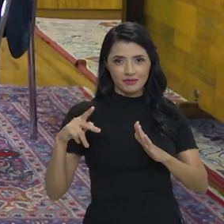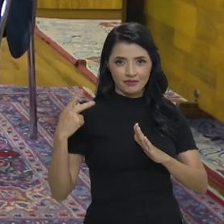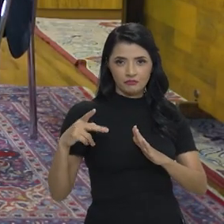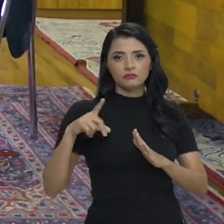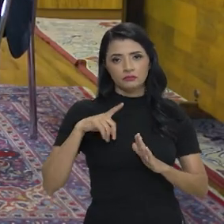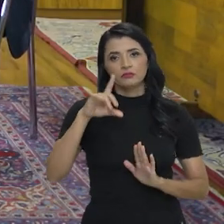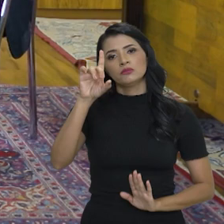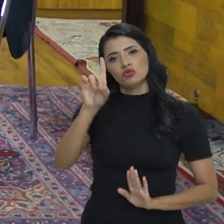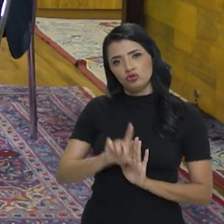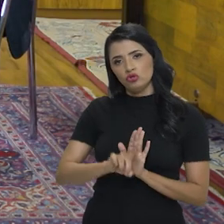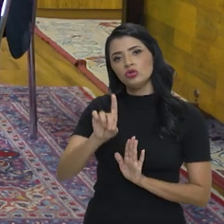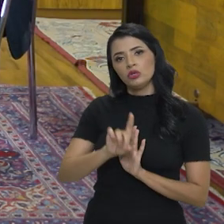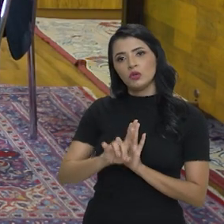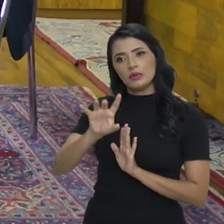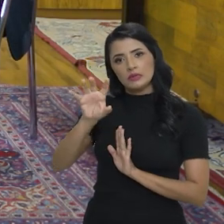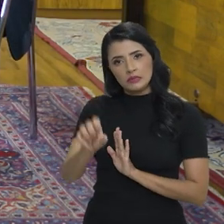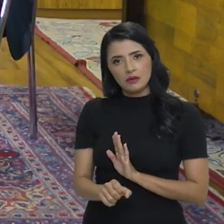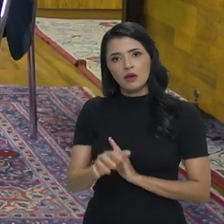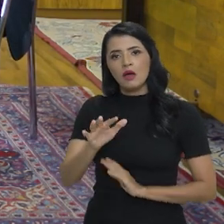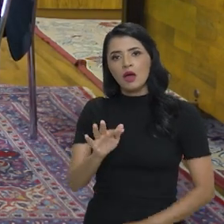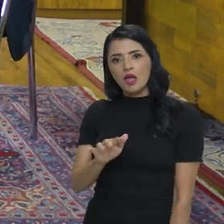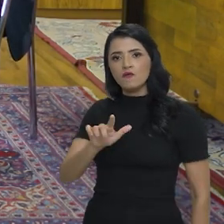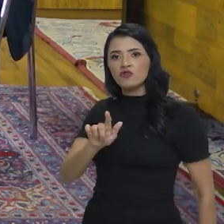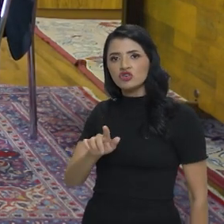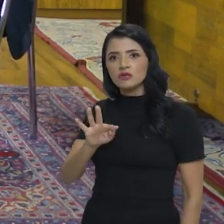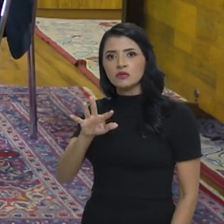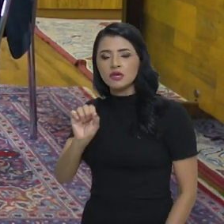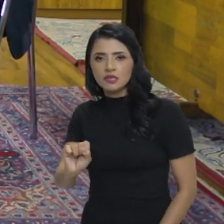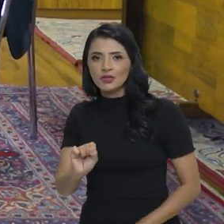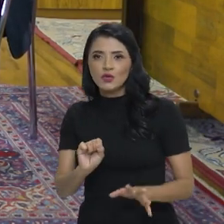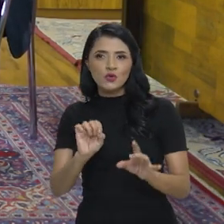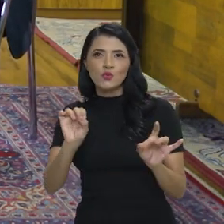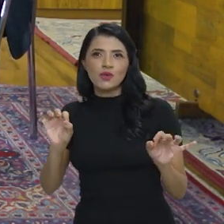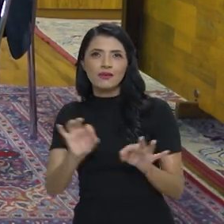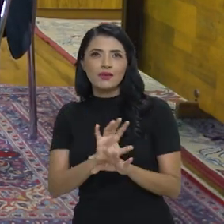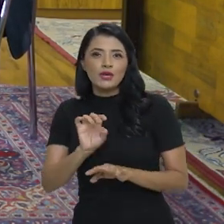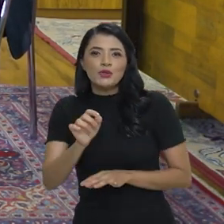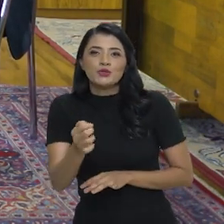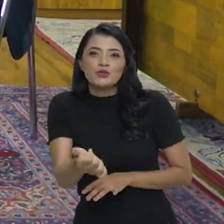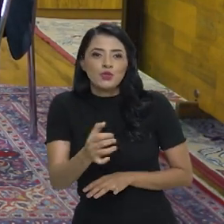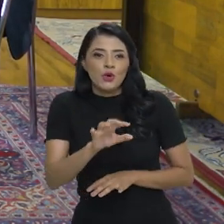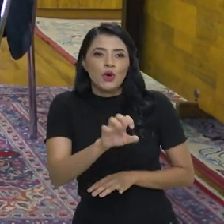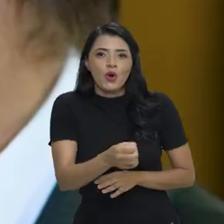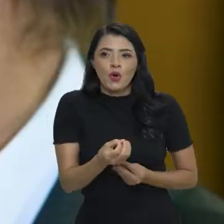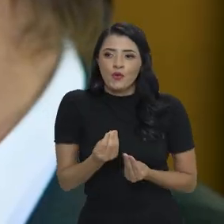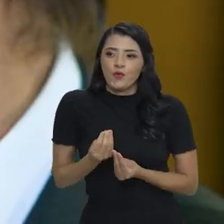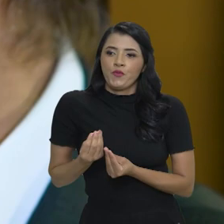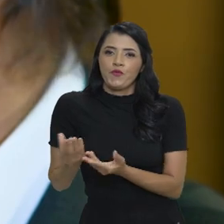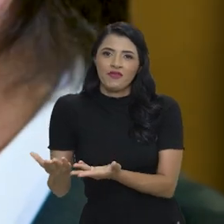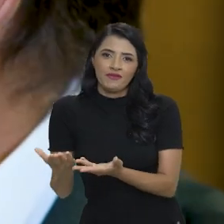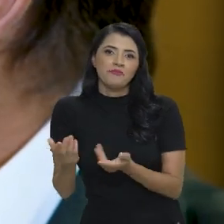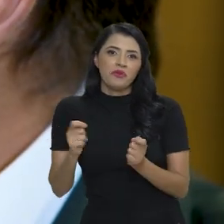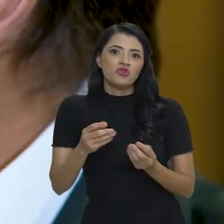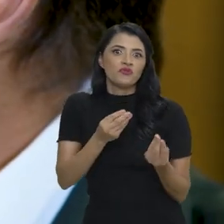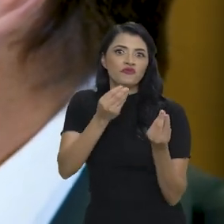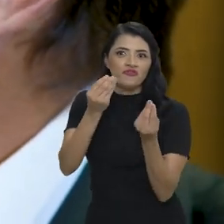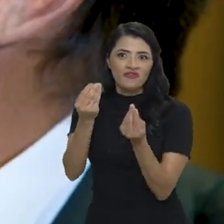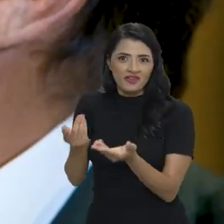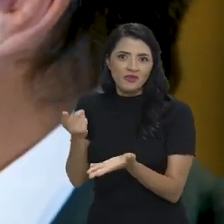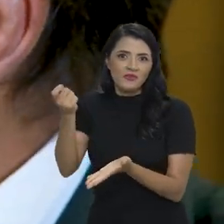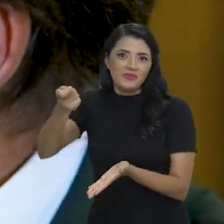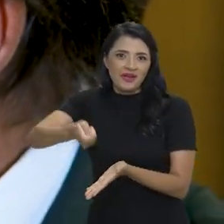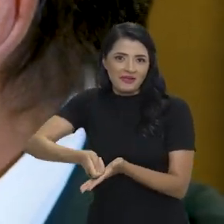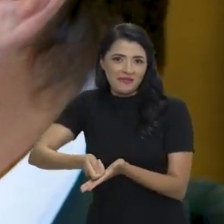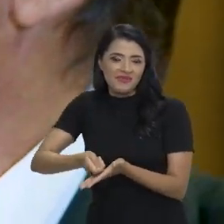própria, ele tem direito a sacar o seu fundo. não é sacar, é simplesmente oferecer o fundo como parte